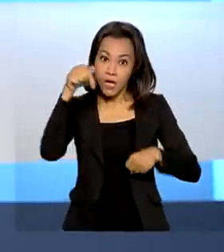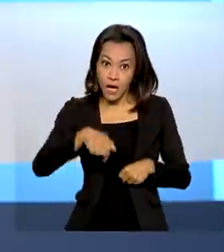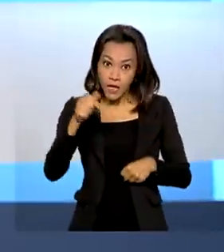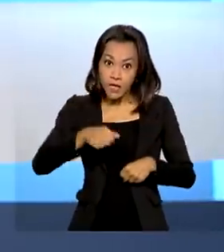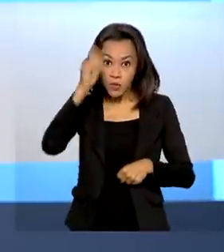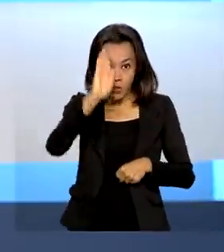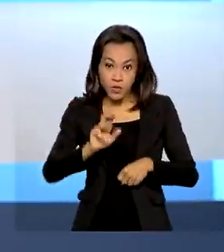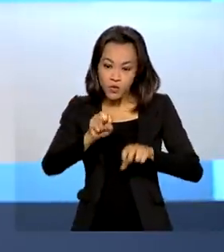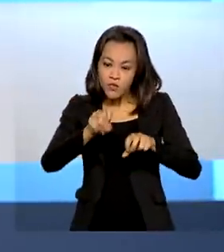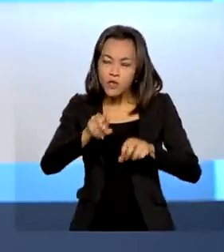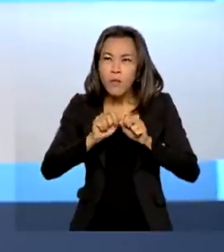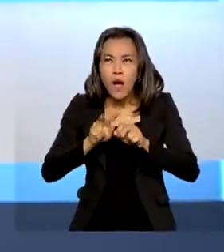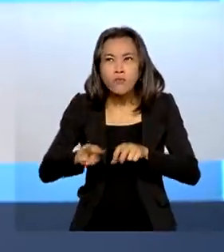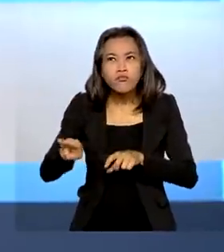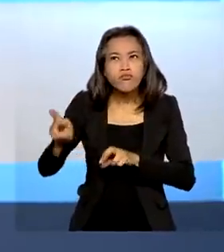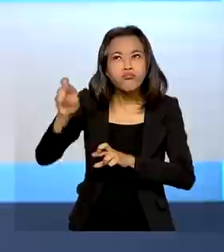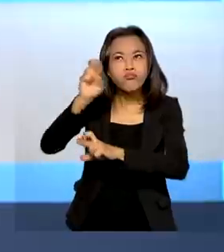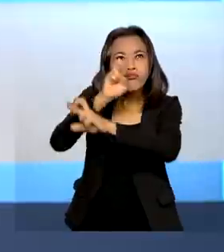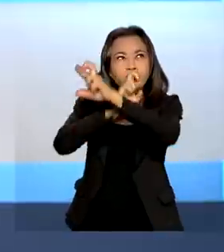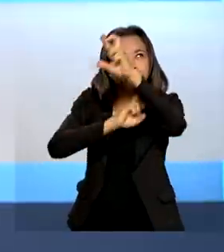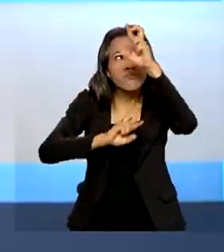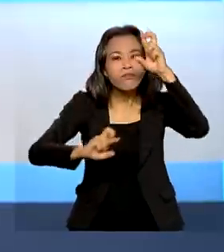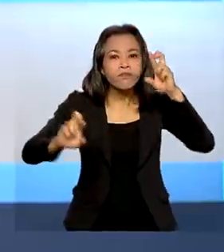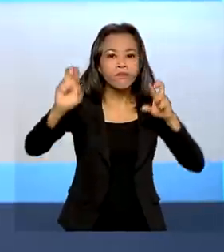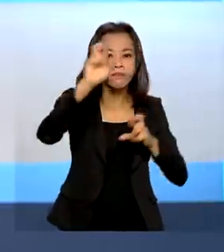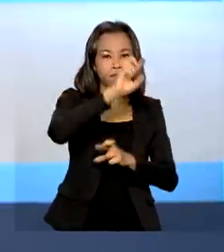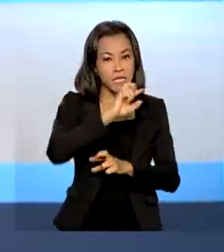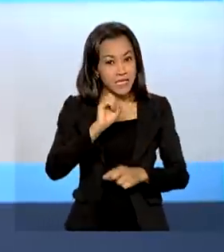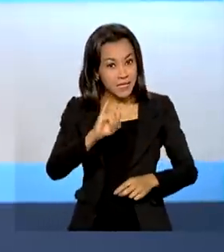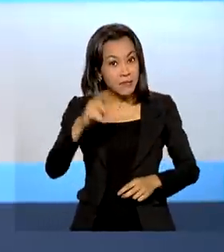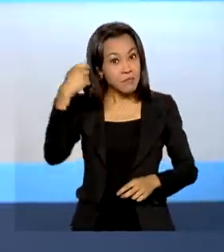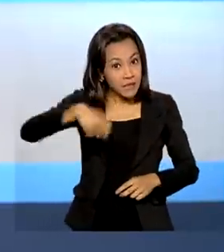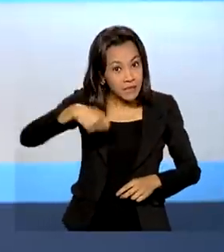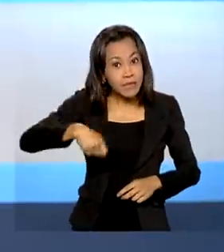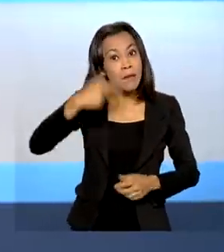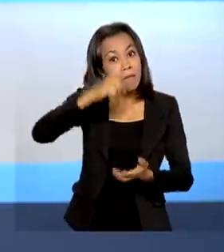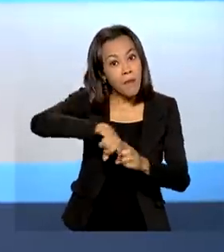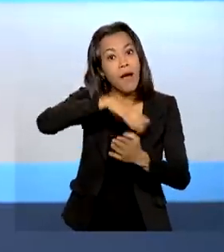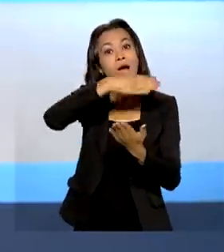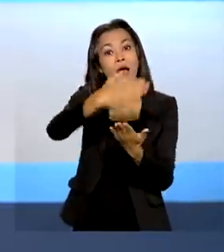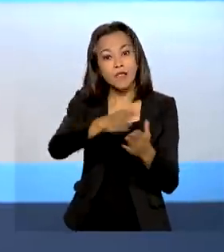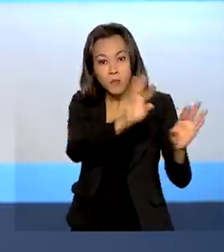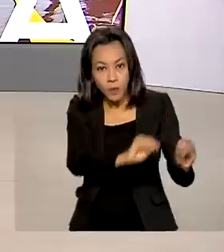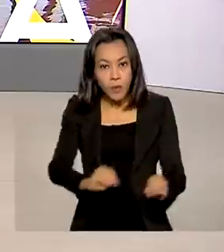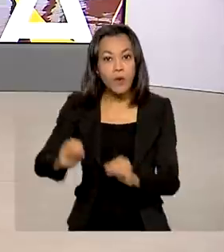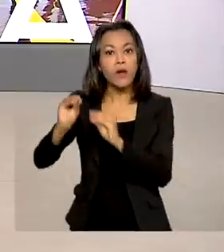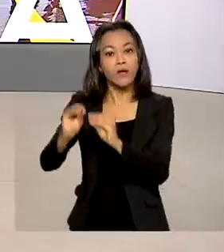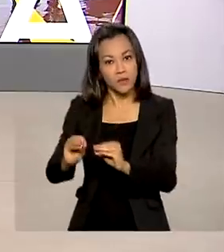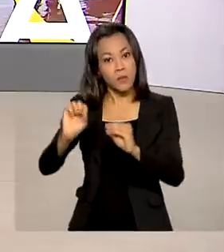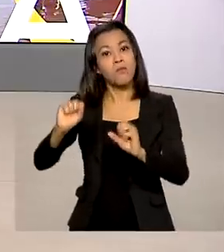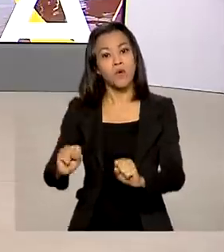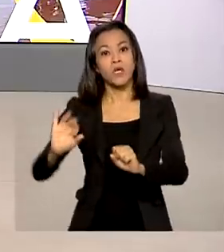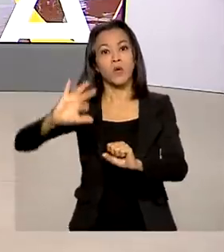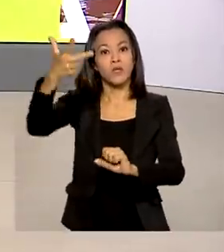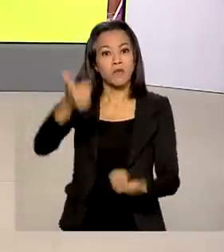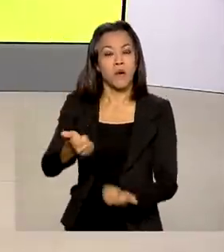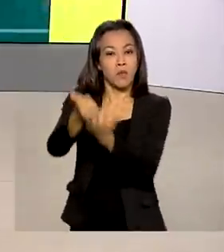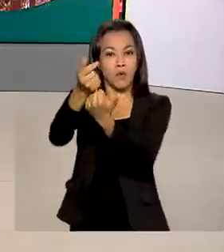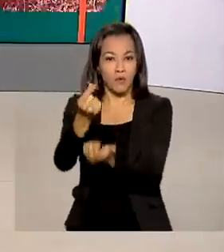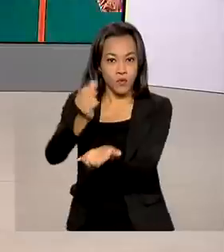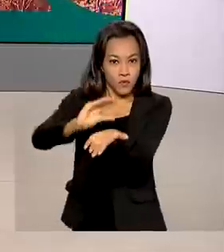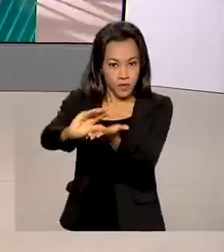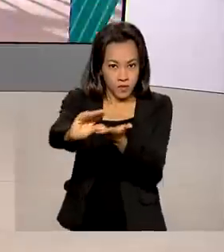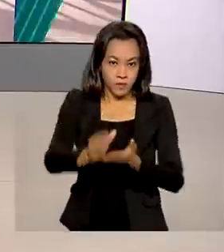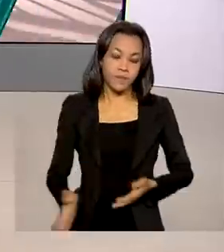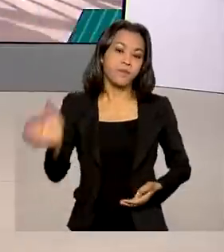monitorada e, caso seja necessário, novas prorrogações de despesas poderão acontecer. O Ministério da Saúde